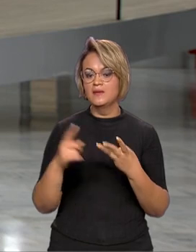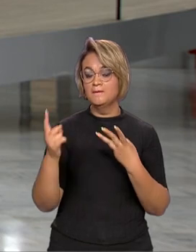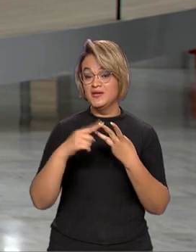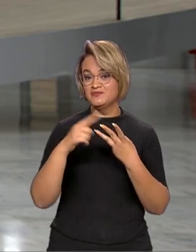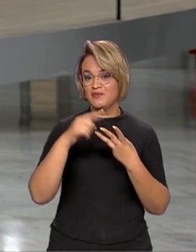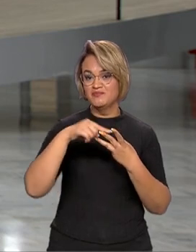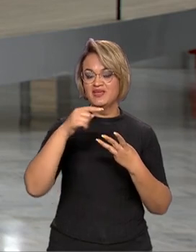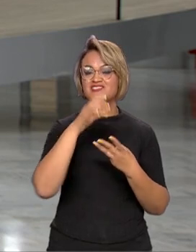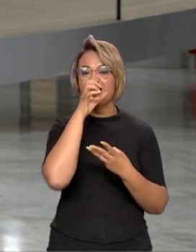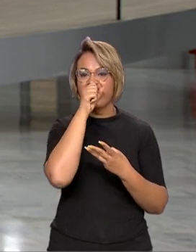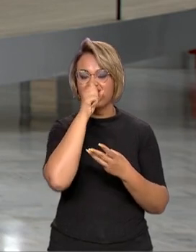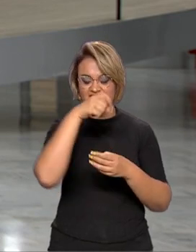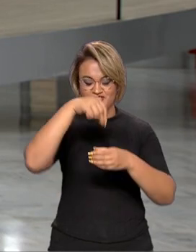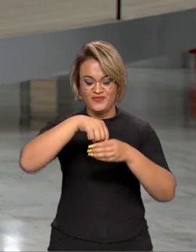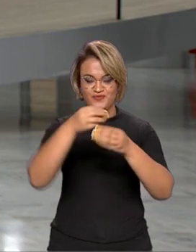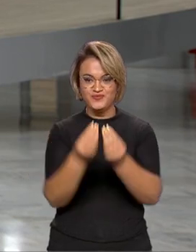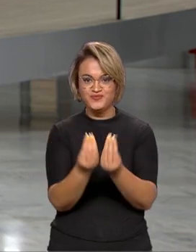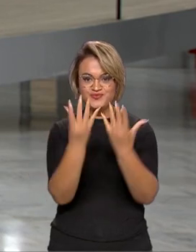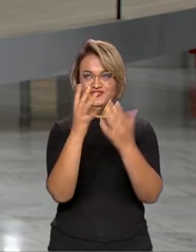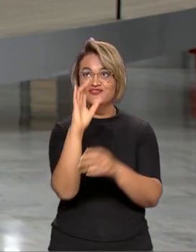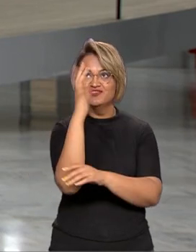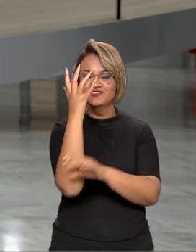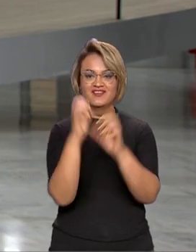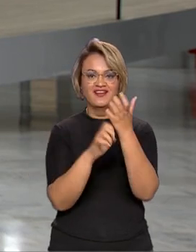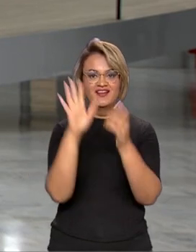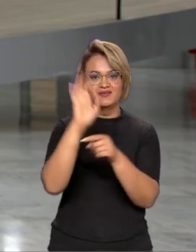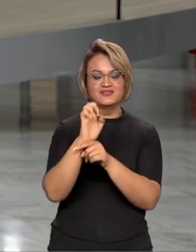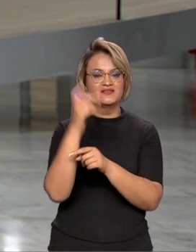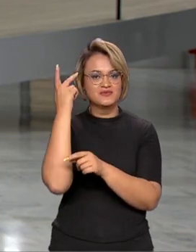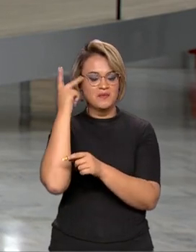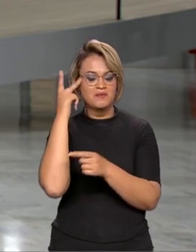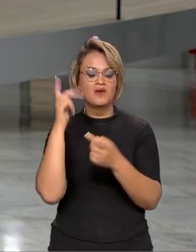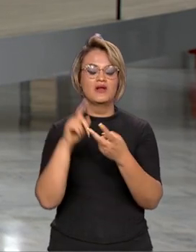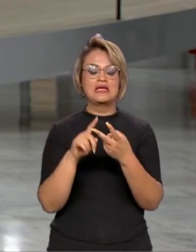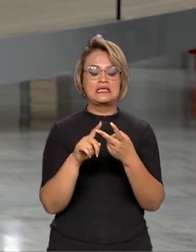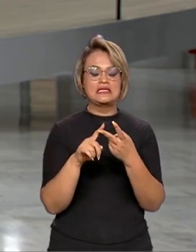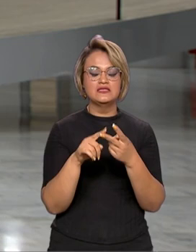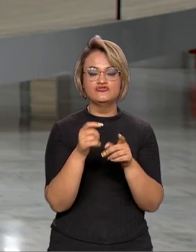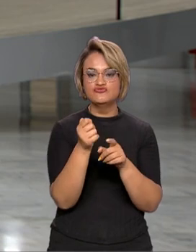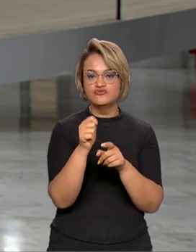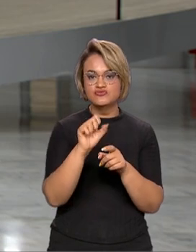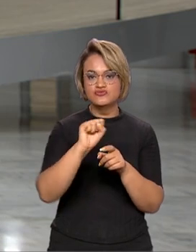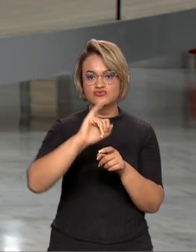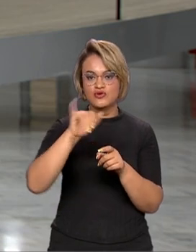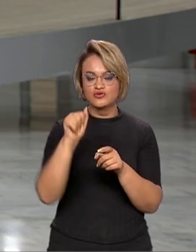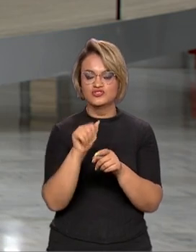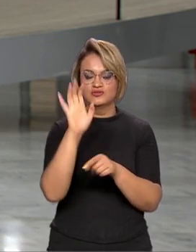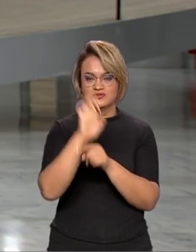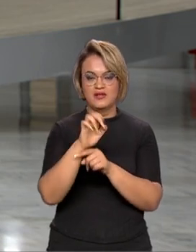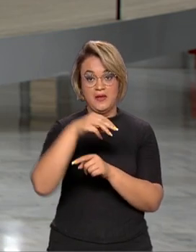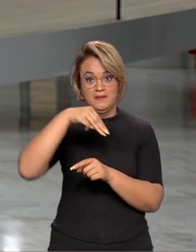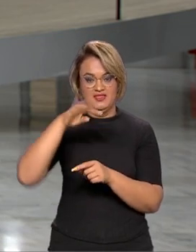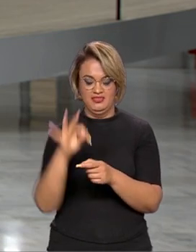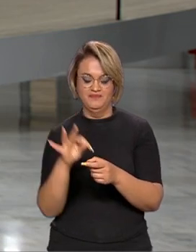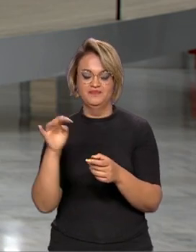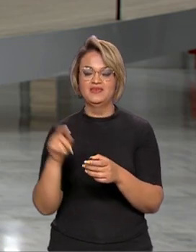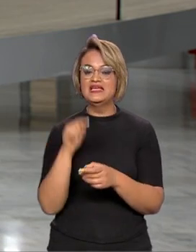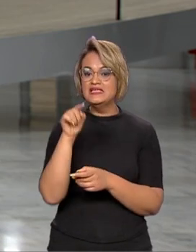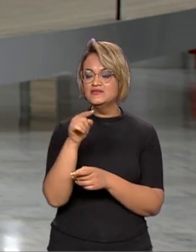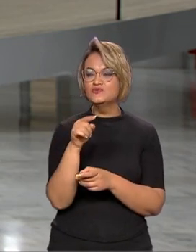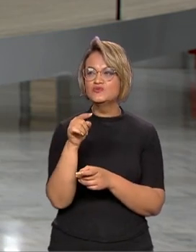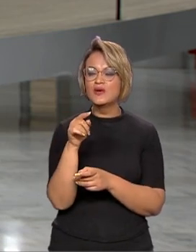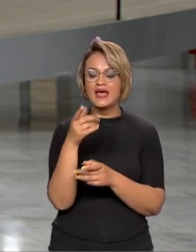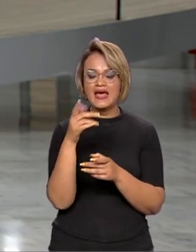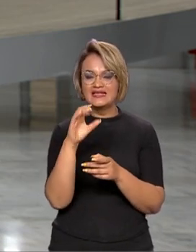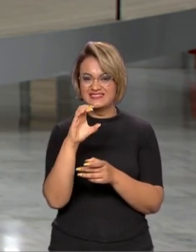cultivo de laranja em São Paulo e de soja em Mato Grosso. Esses números do CAGED servem como uma espécie